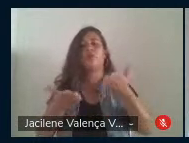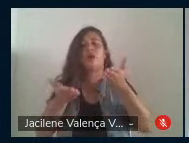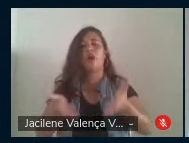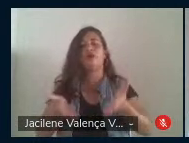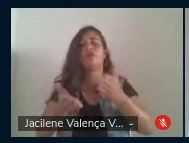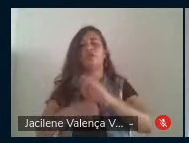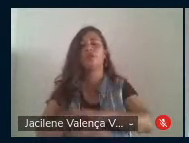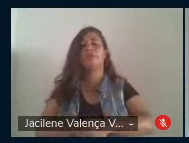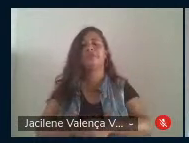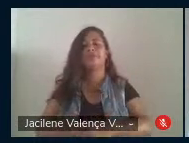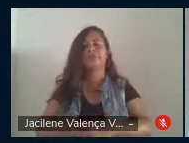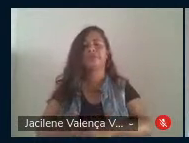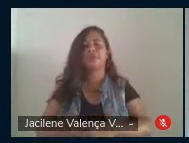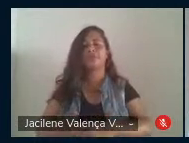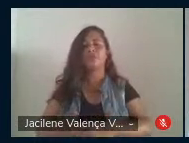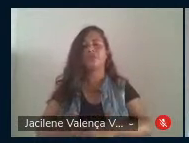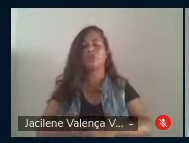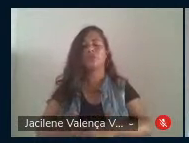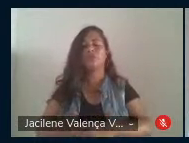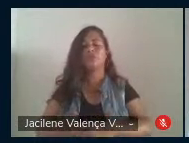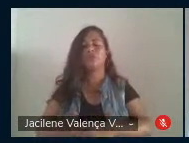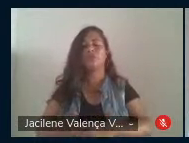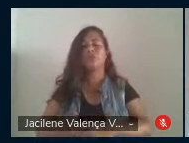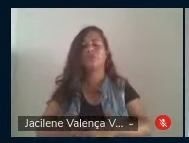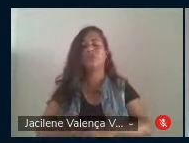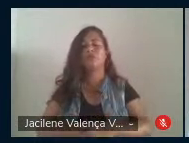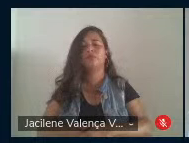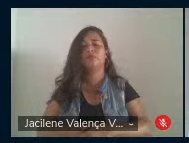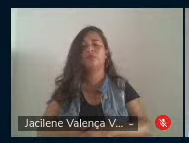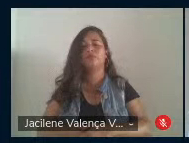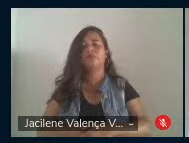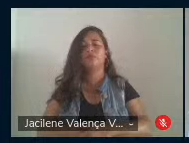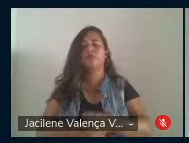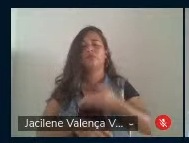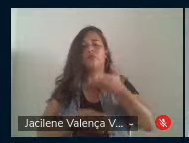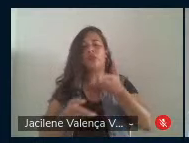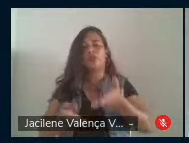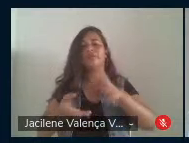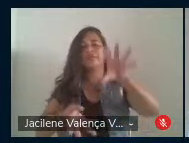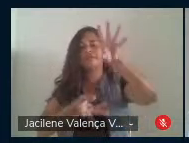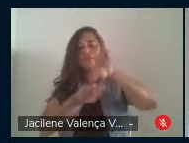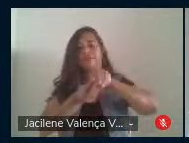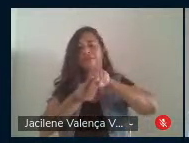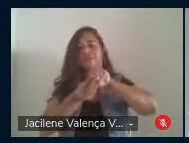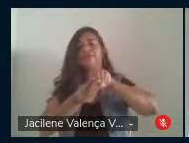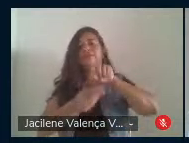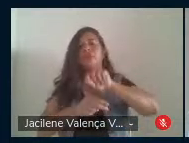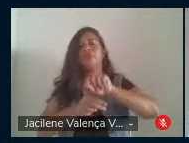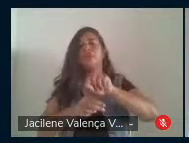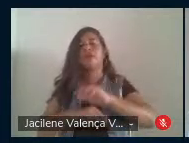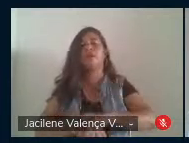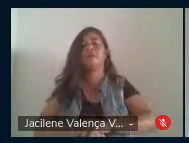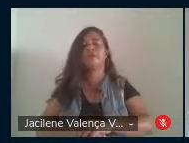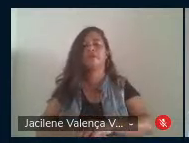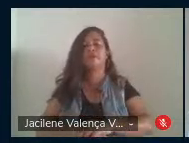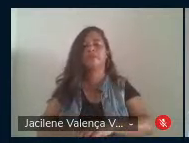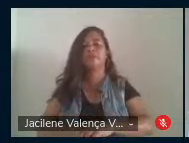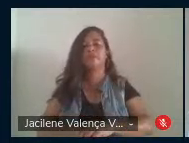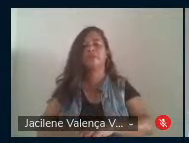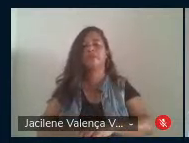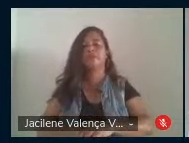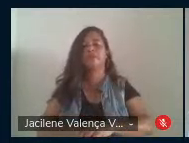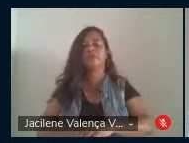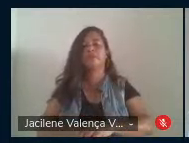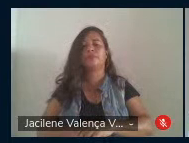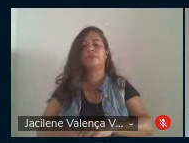trago de forma bem sintética, né? Inspirado no nosso amigo